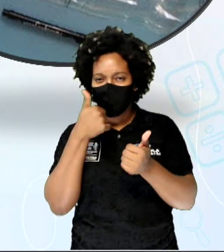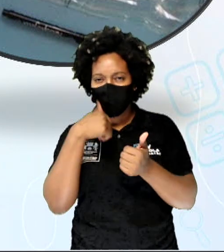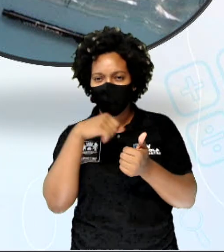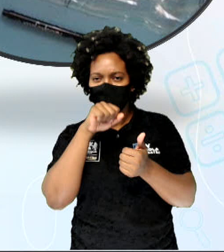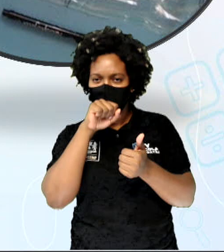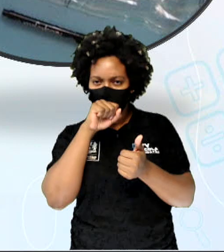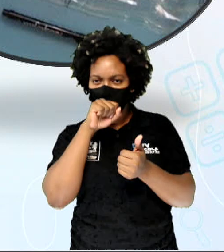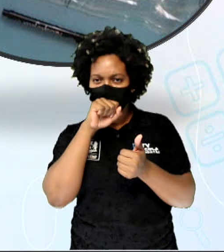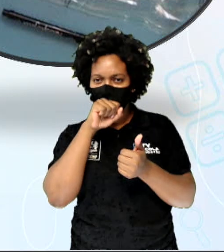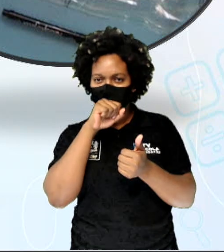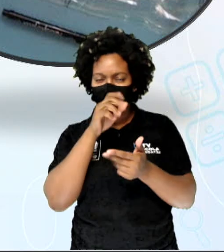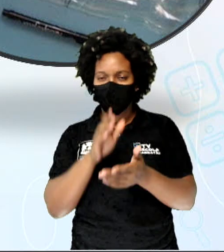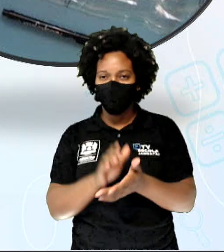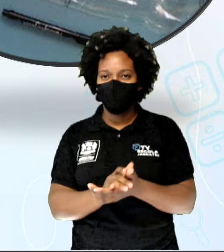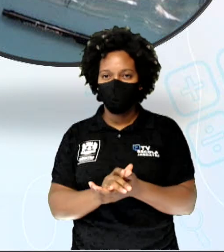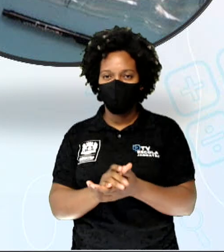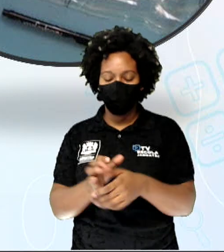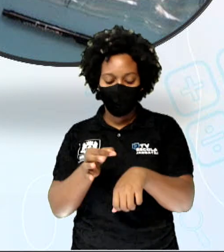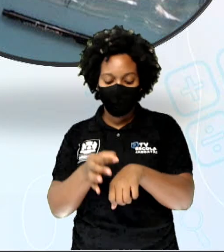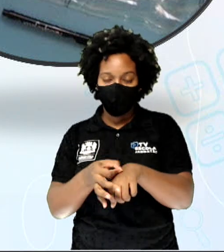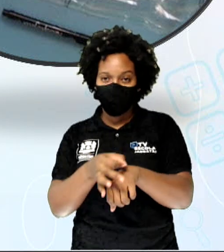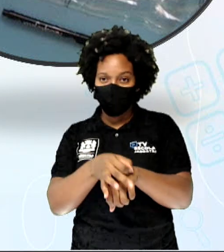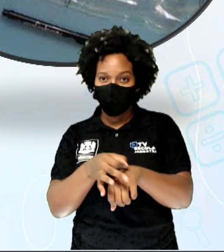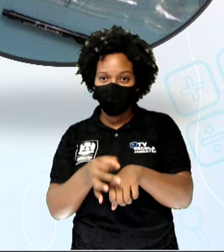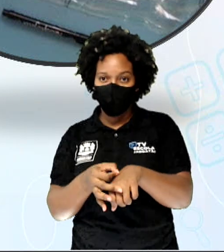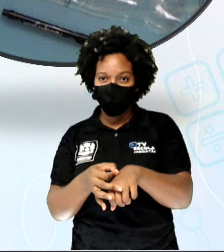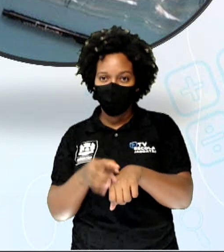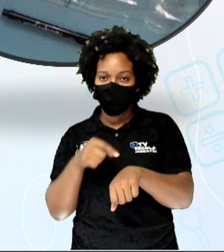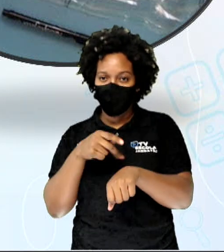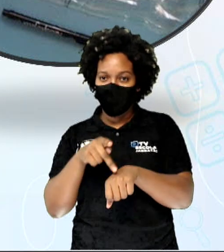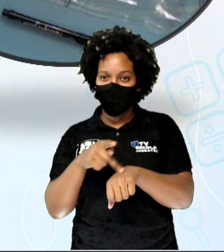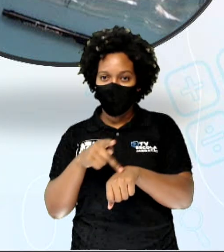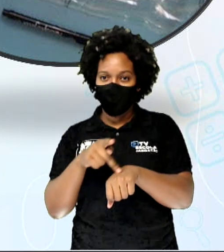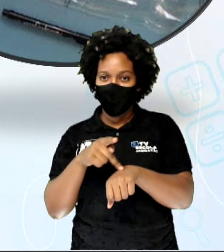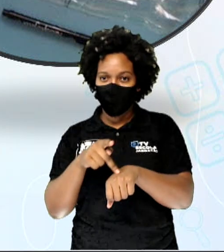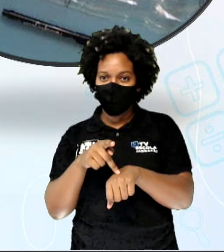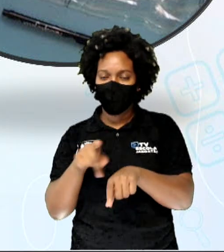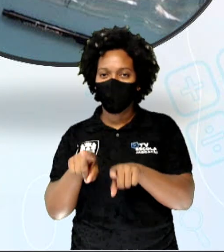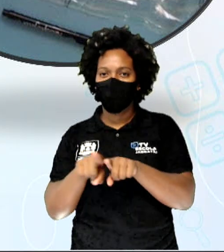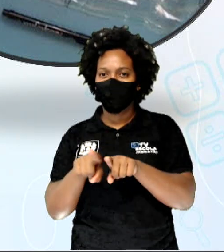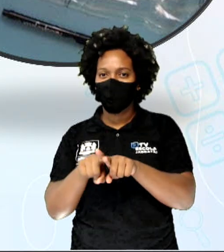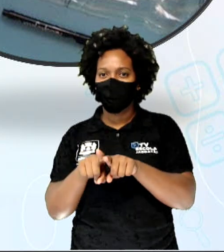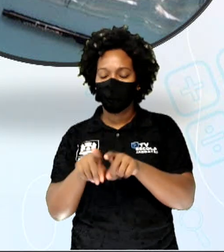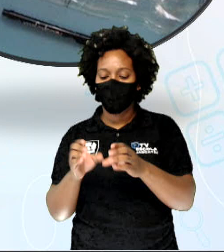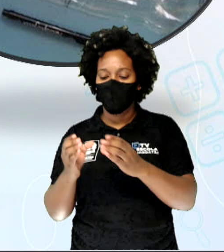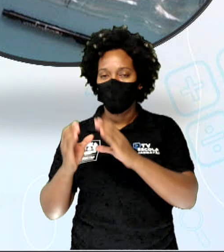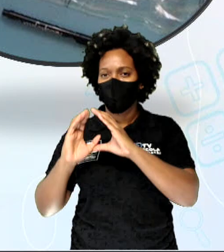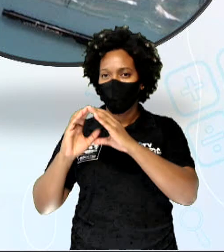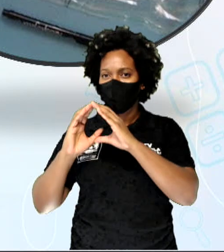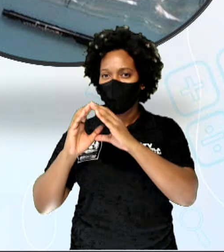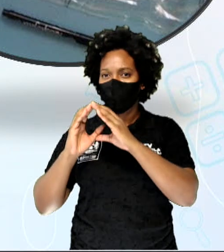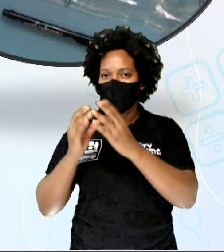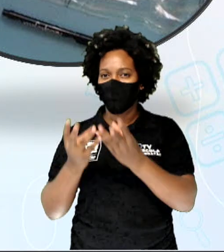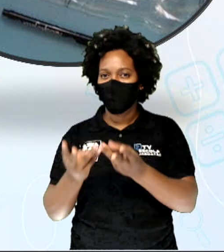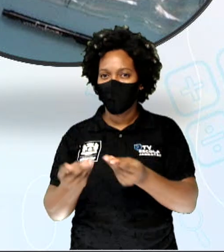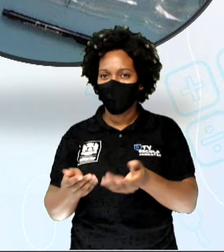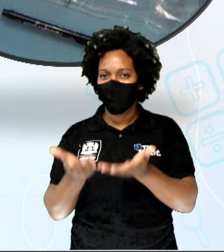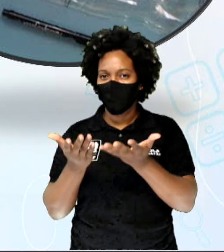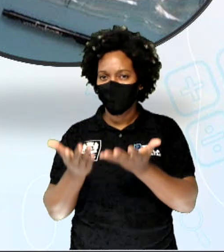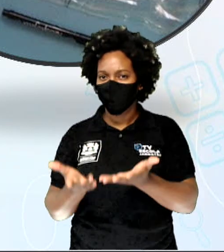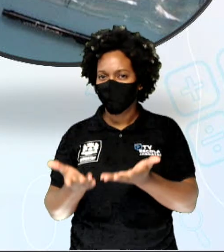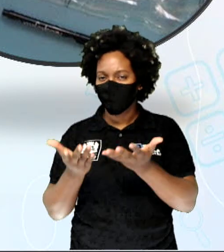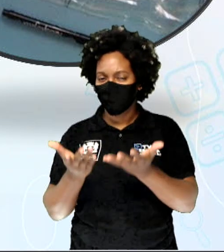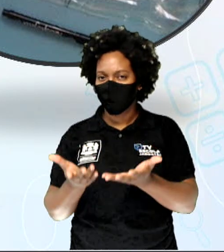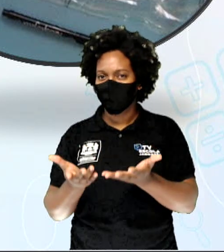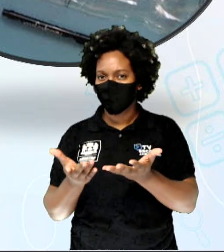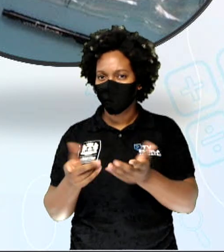vazia do comprimido e colocar duas bolinhas pretas. Como vocês podem fazer também com a bolinha de isopor, esse olhinho, tá certo? Ou